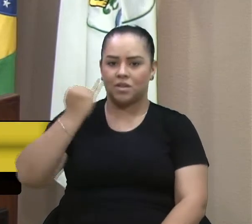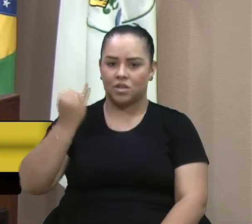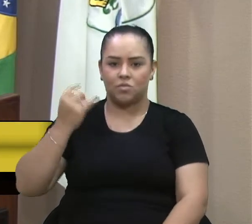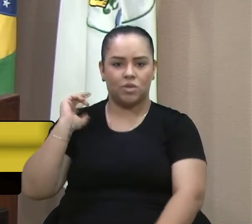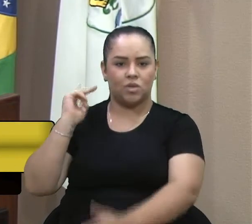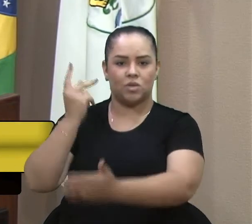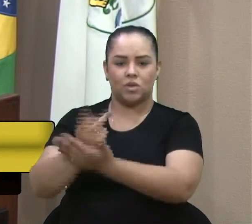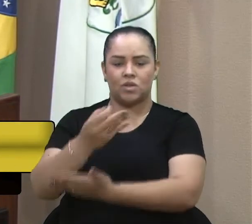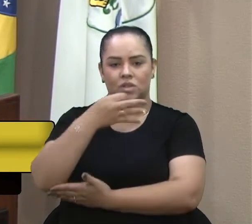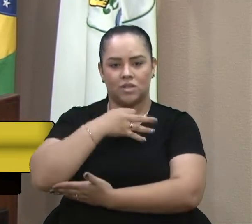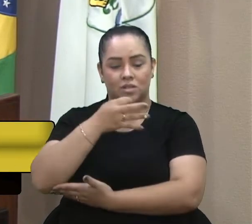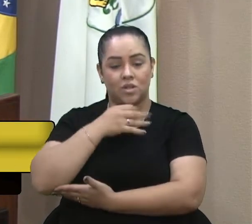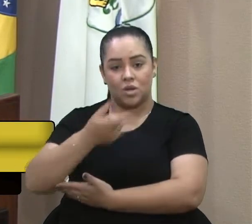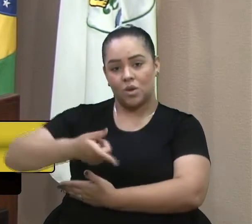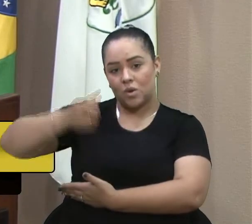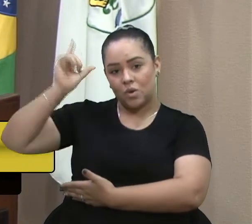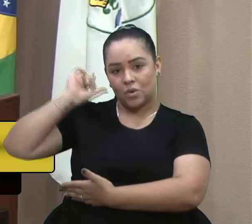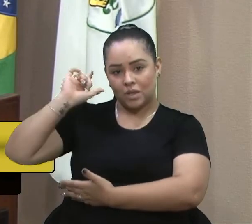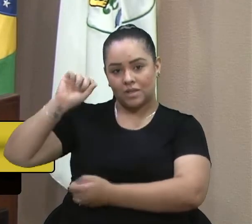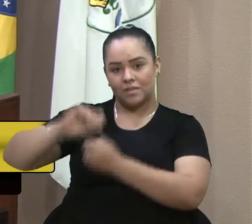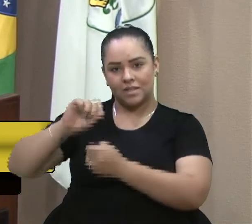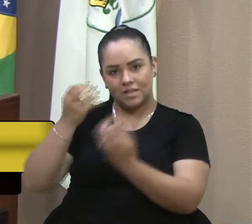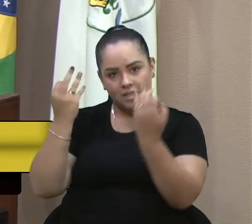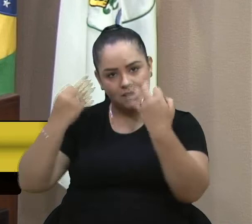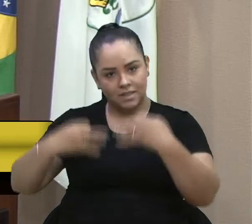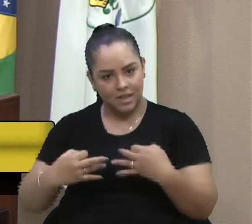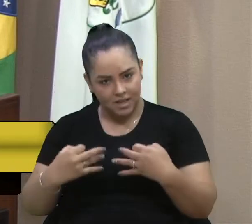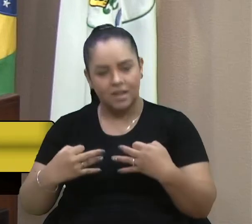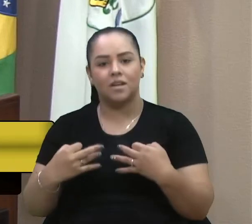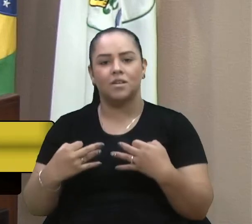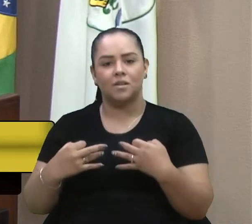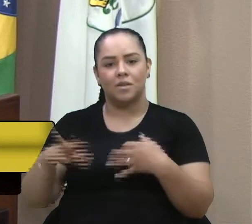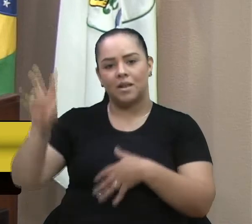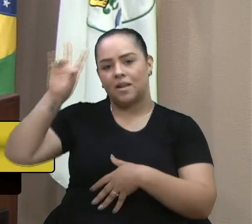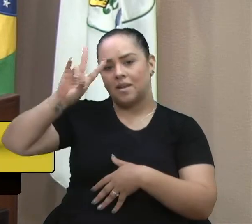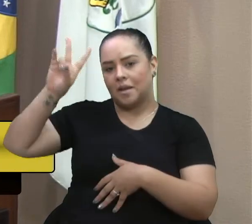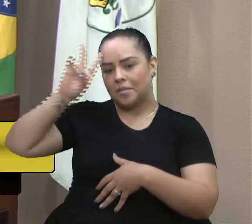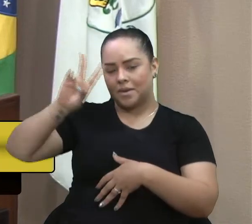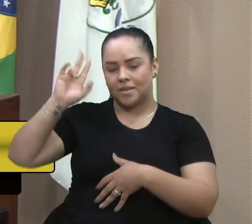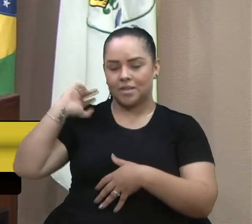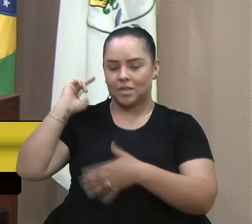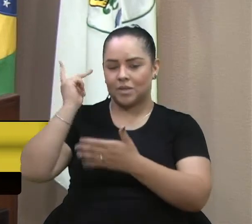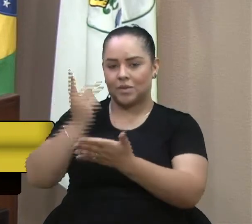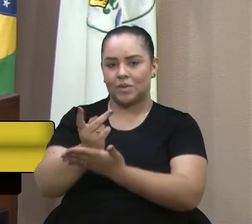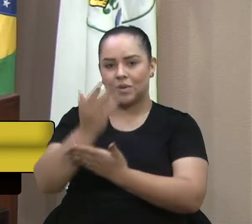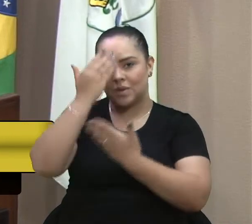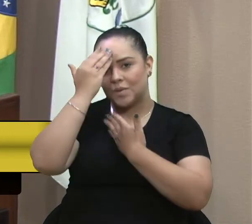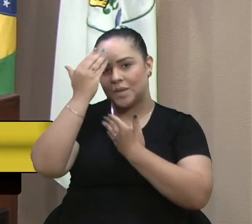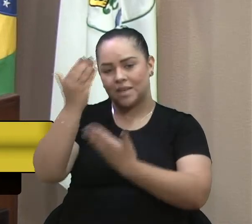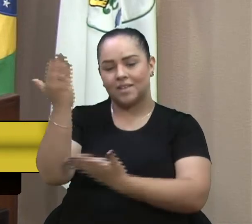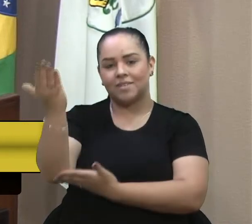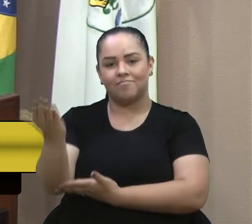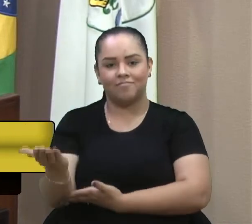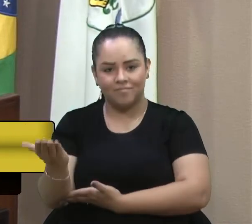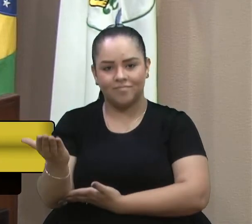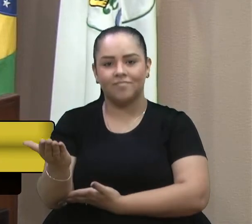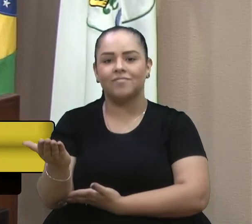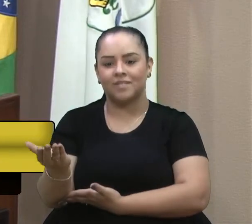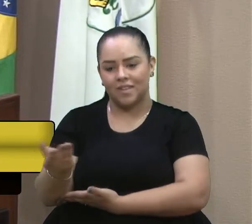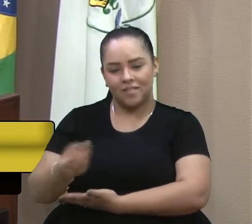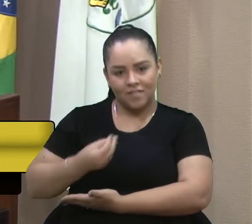Caxias do Sul e ontem a casa fez justiça aqui novamente fazendo um resgate histórico e agradecendo ele em vida